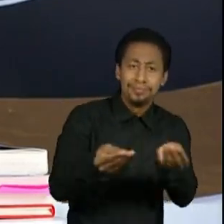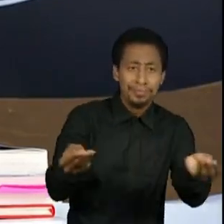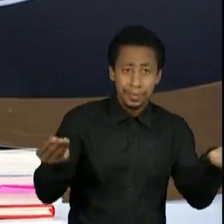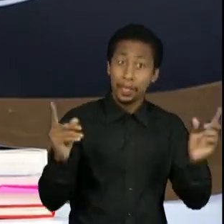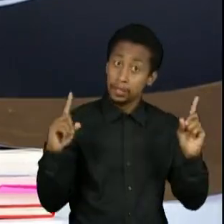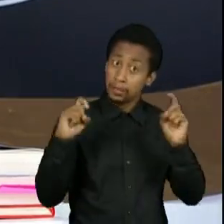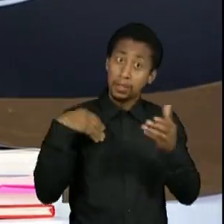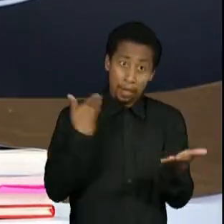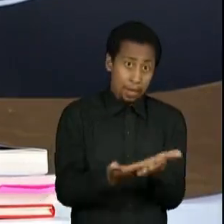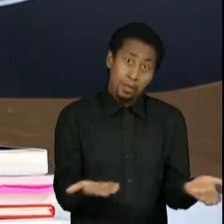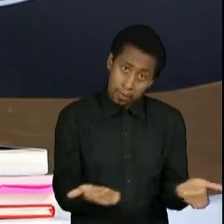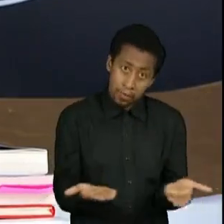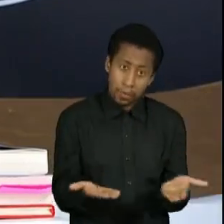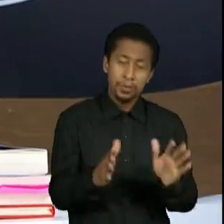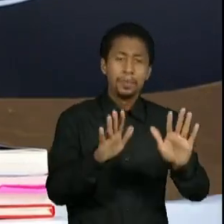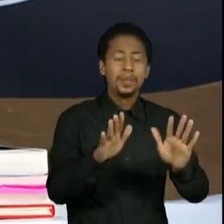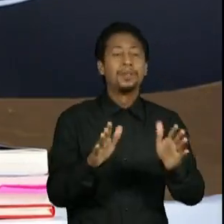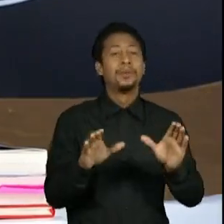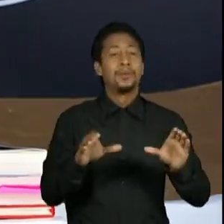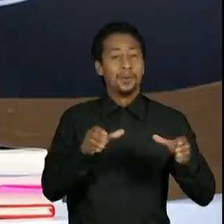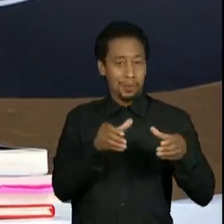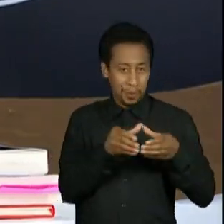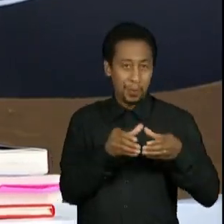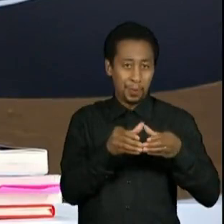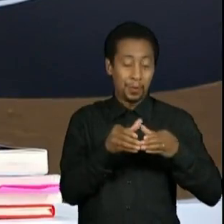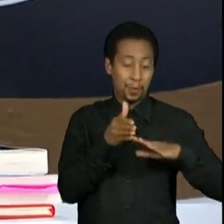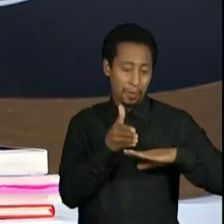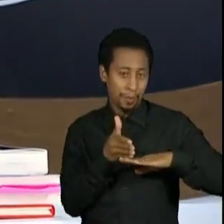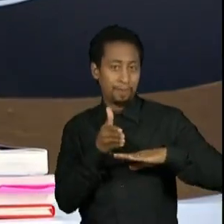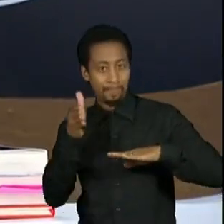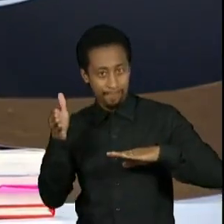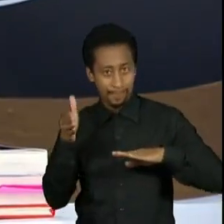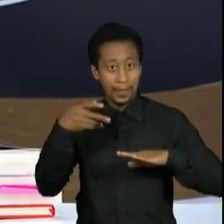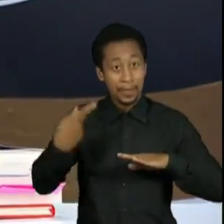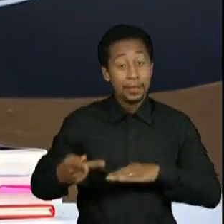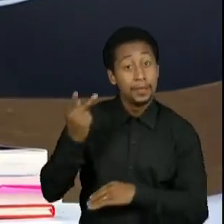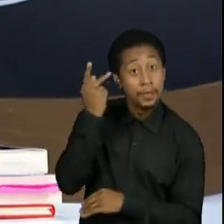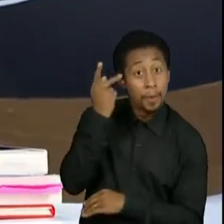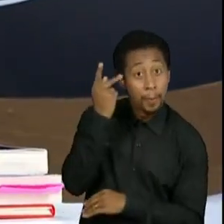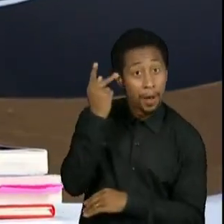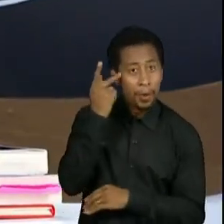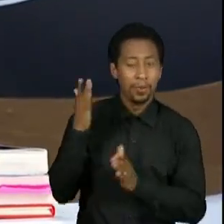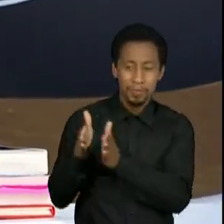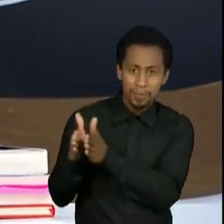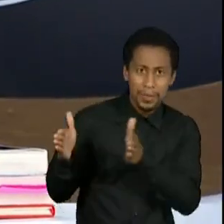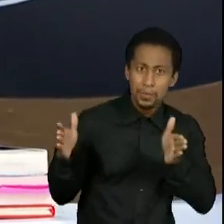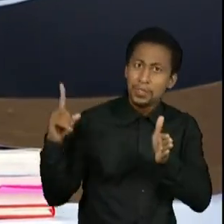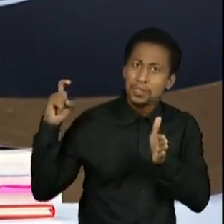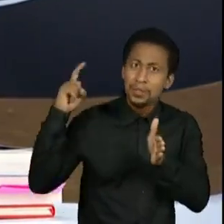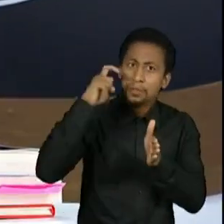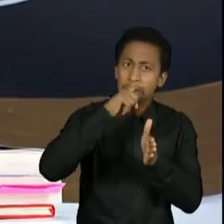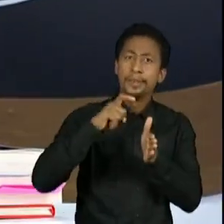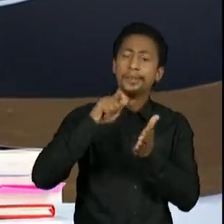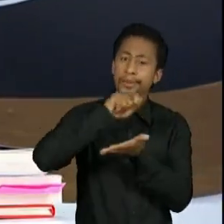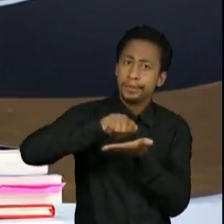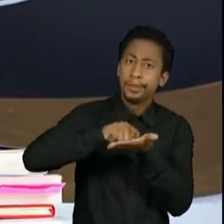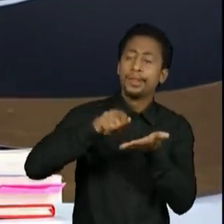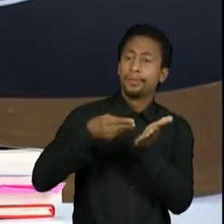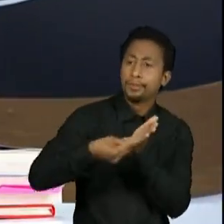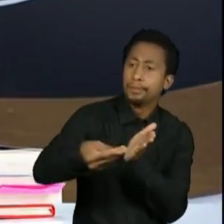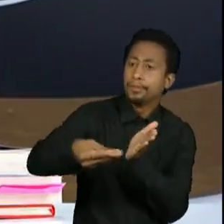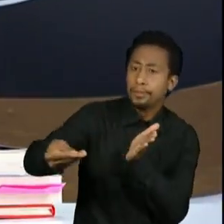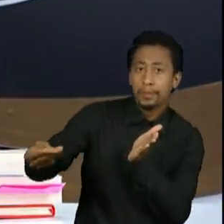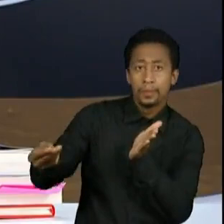modernistas paulistas, o fato de eles terem sido apagados e obscurecidos é usado por você como um